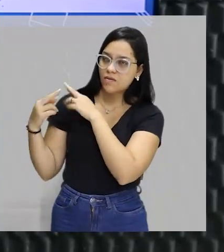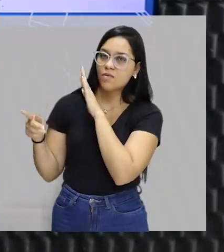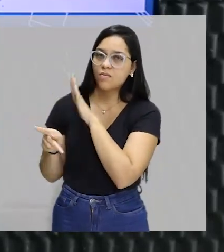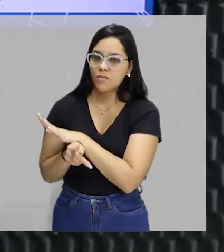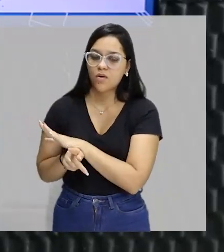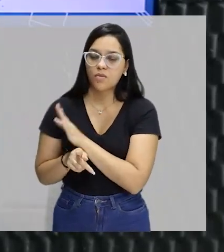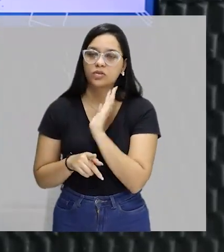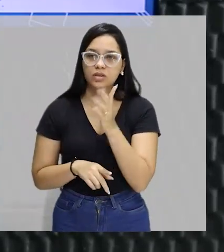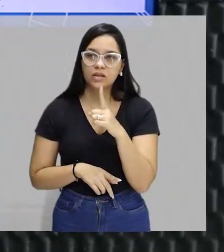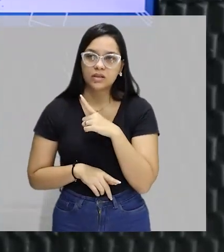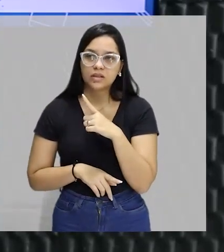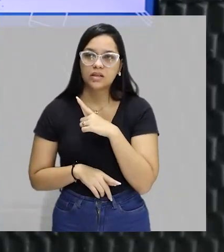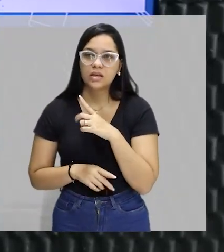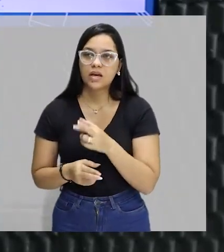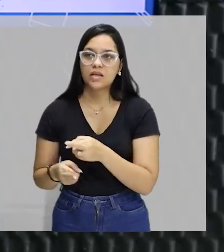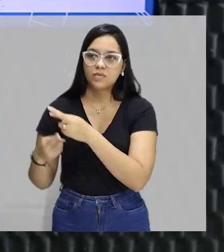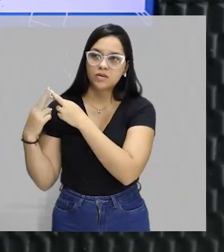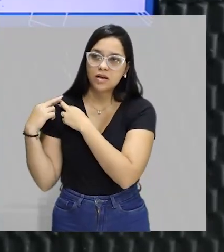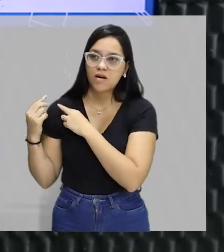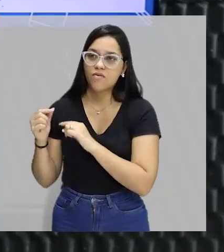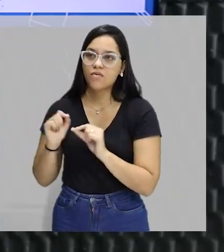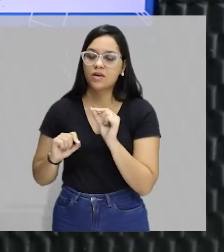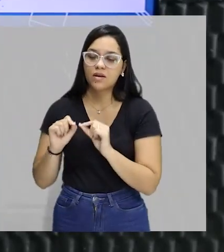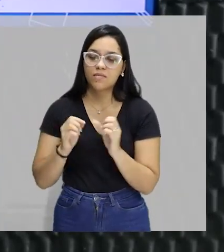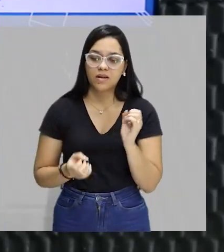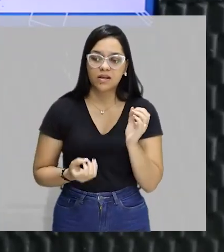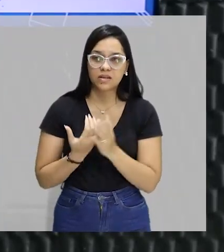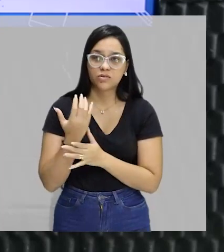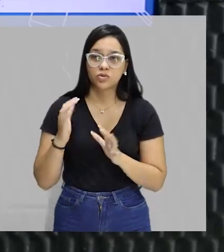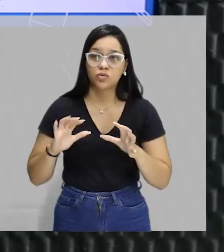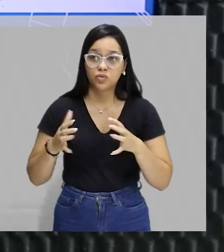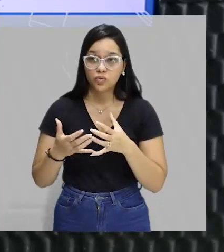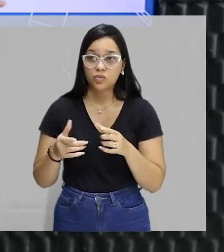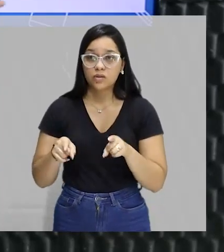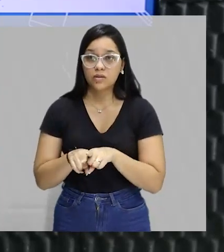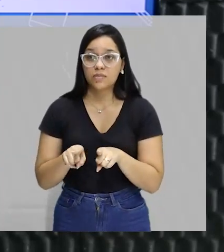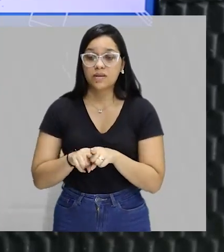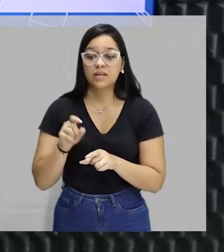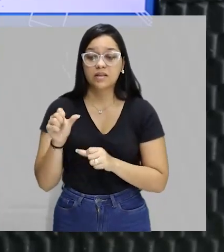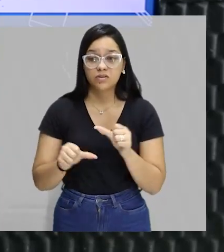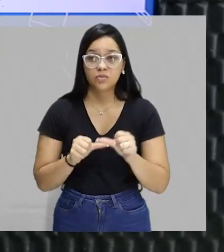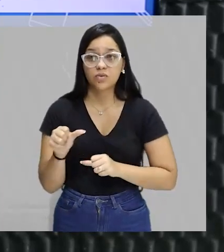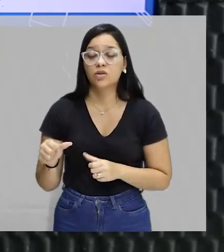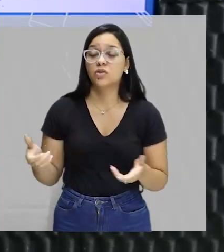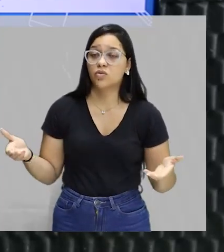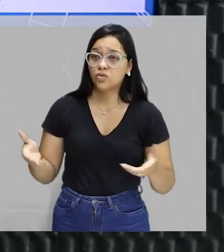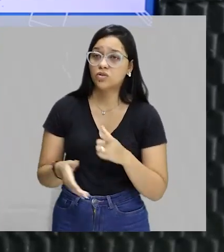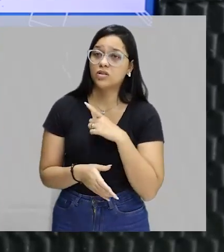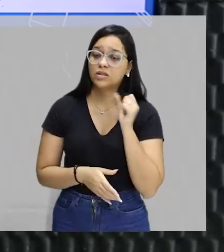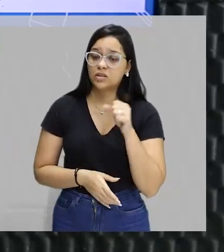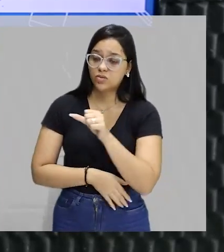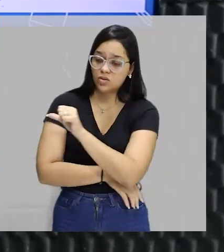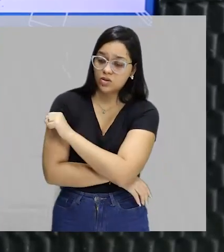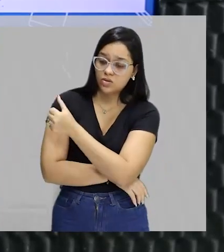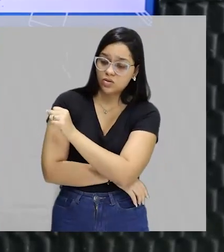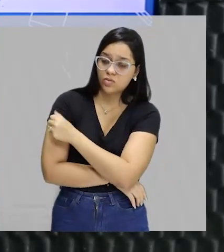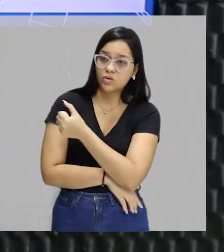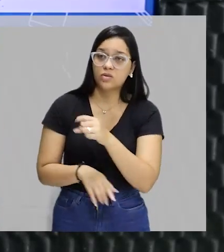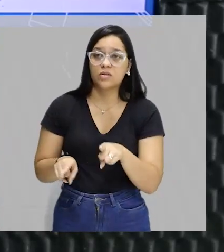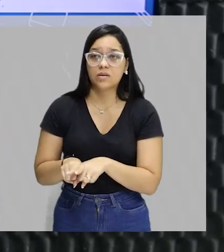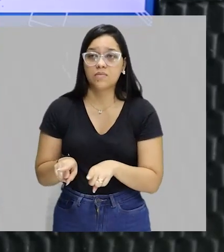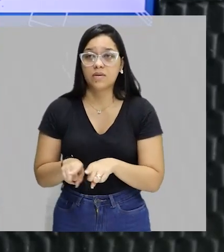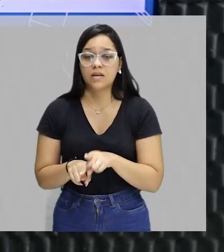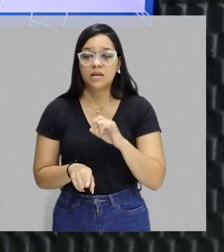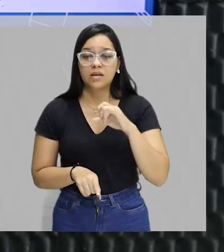TBC, nós já falamos disso, ela é responsável pela criação de um grupo de teatro que virou escola de teatro, que existe até hoje no Rio de Janeiro, e é patrimônio